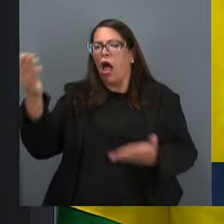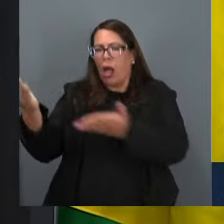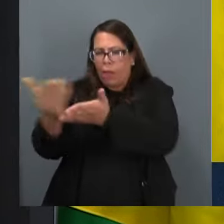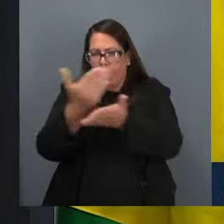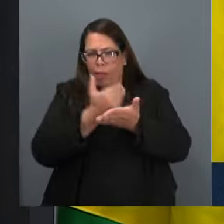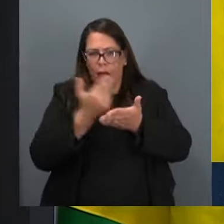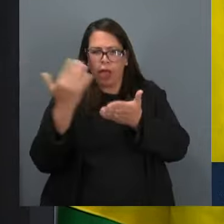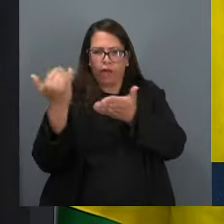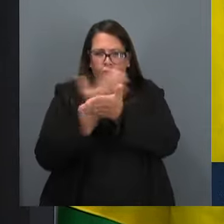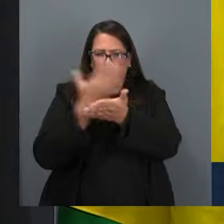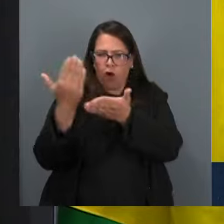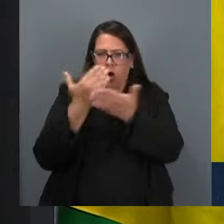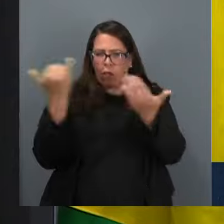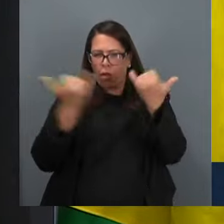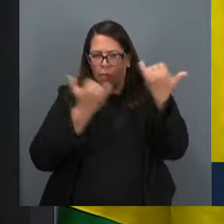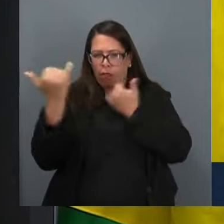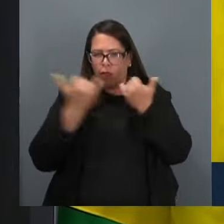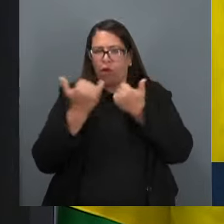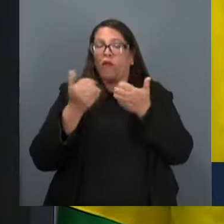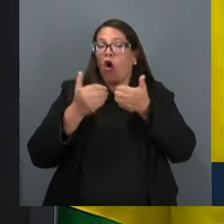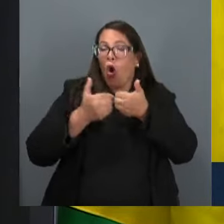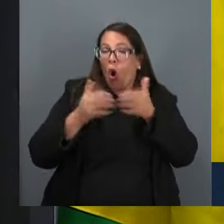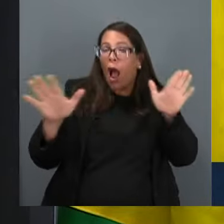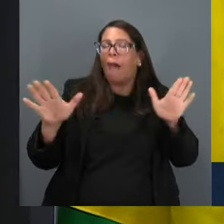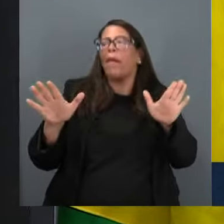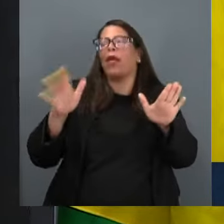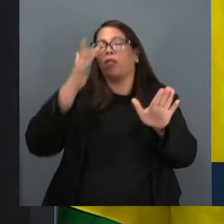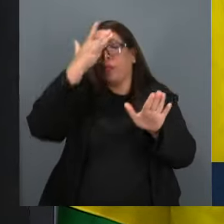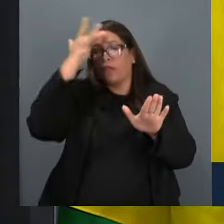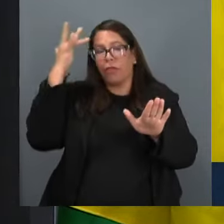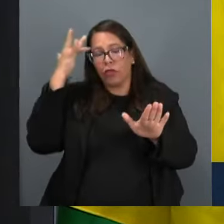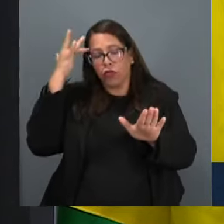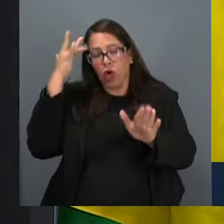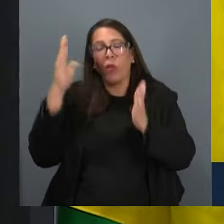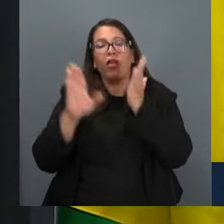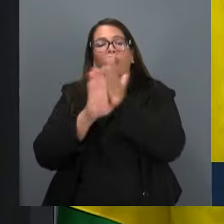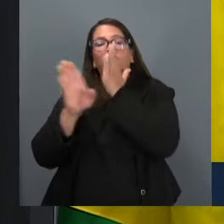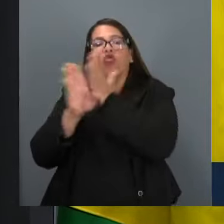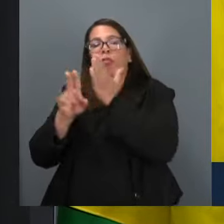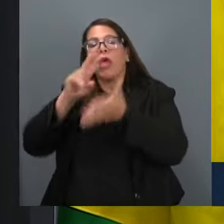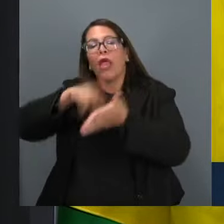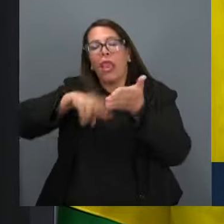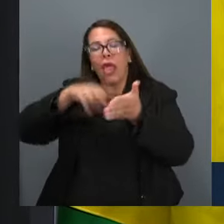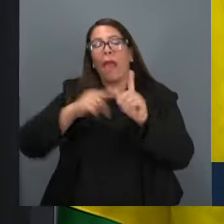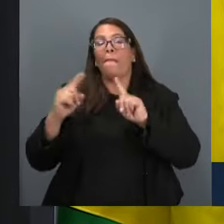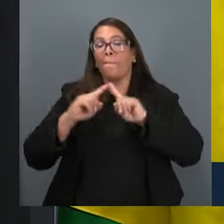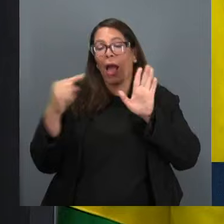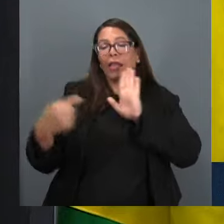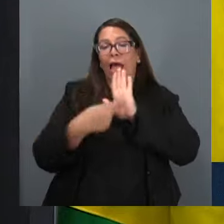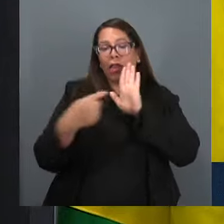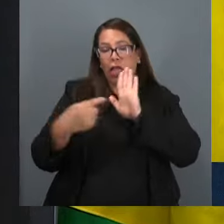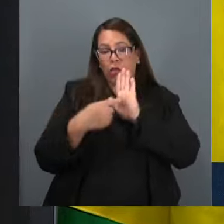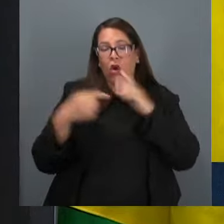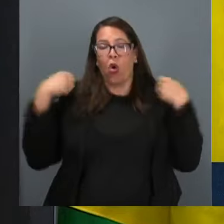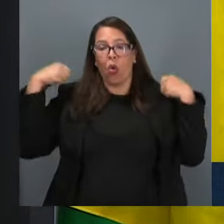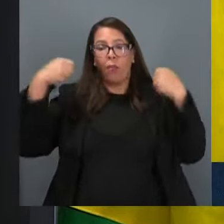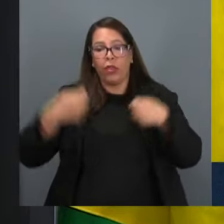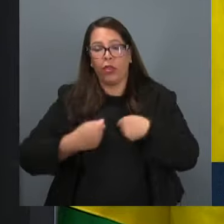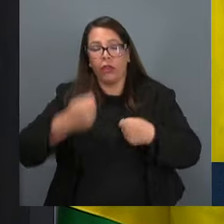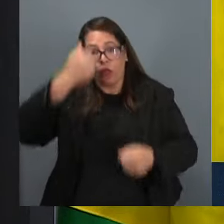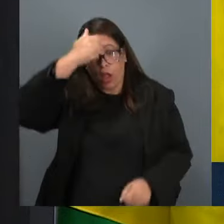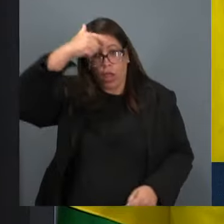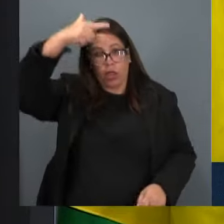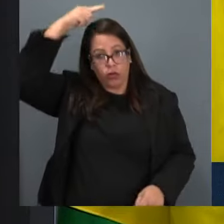teve seus arquivos abertos para o público. Segundo as denúncias, o ministro Alexandre de